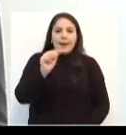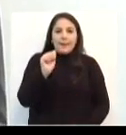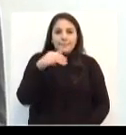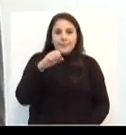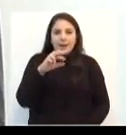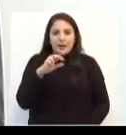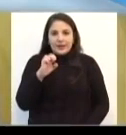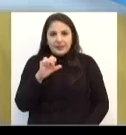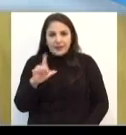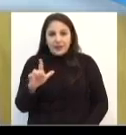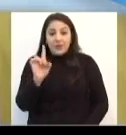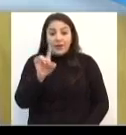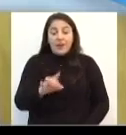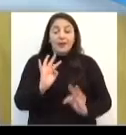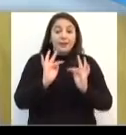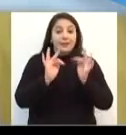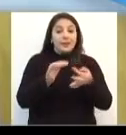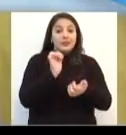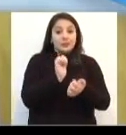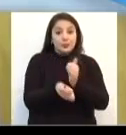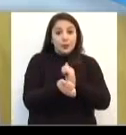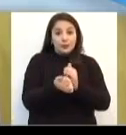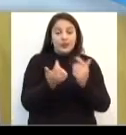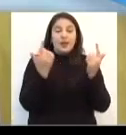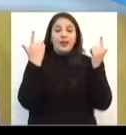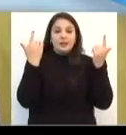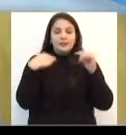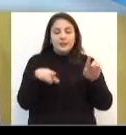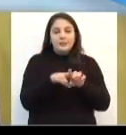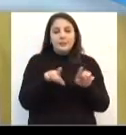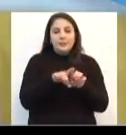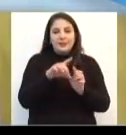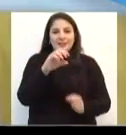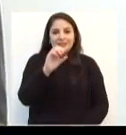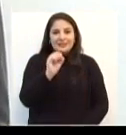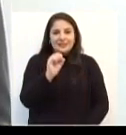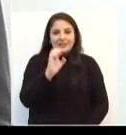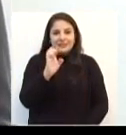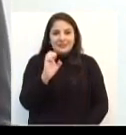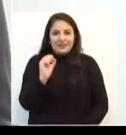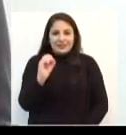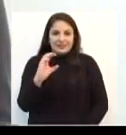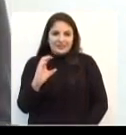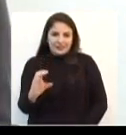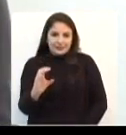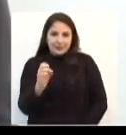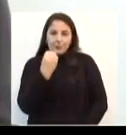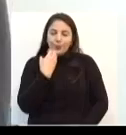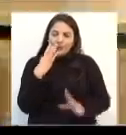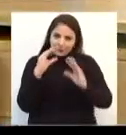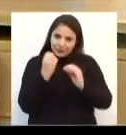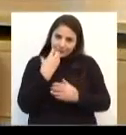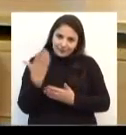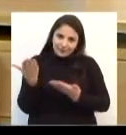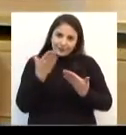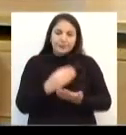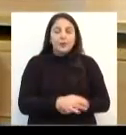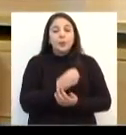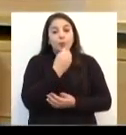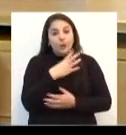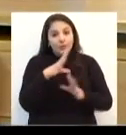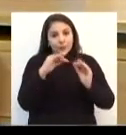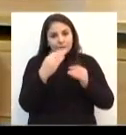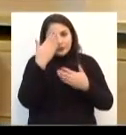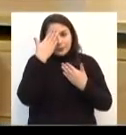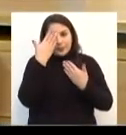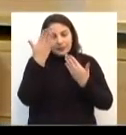Maurel Schneider, ele que é o técnico em esporte e lazer do Sesc. Boa noite, seja muito bem-vindo. Boa noite,